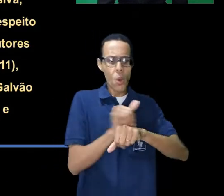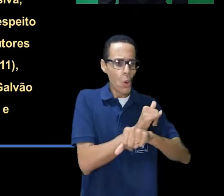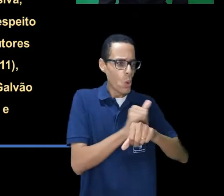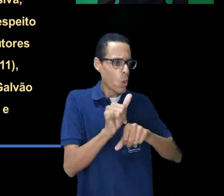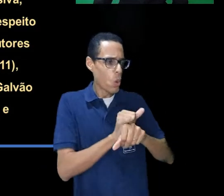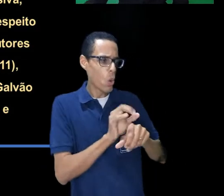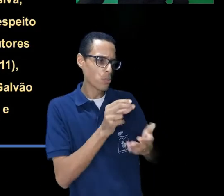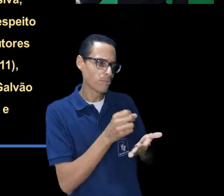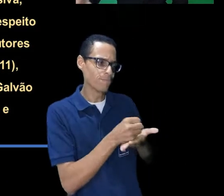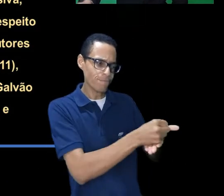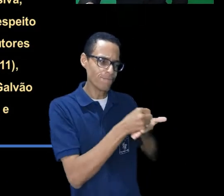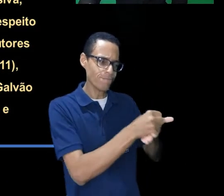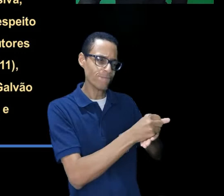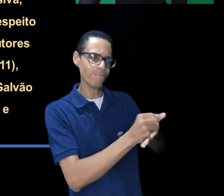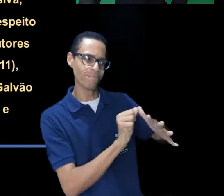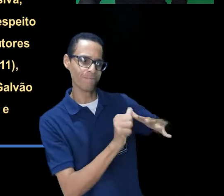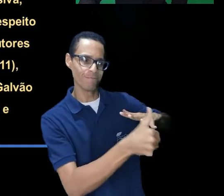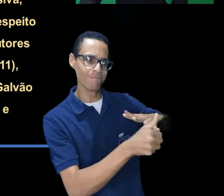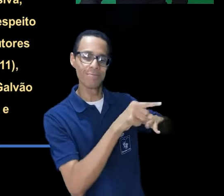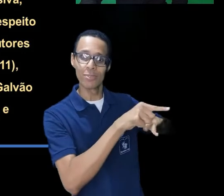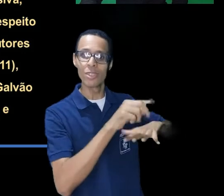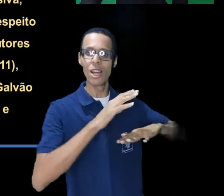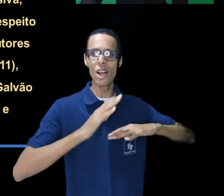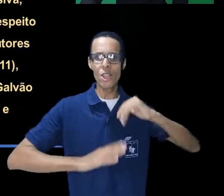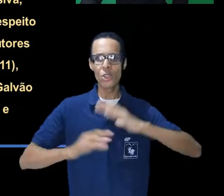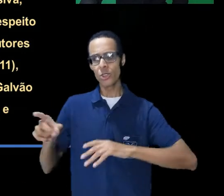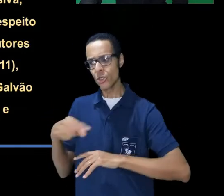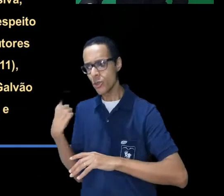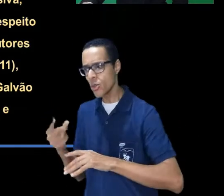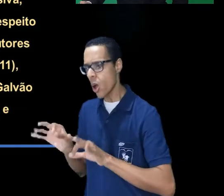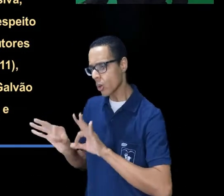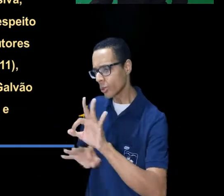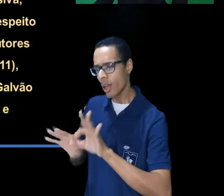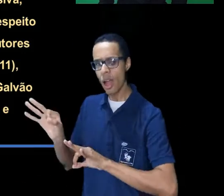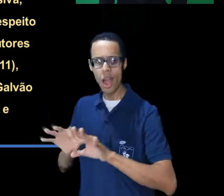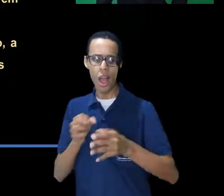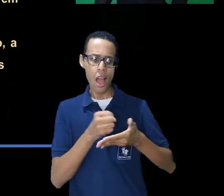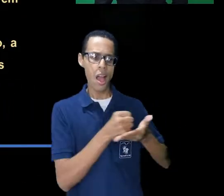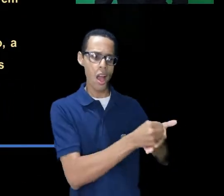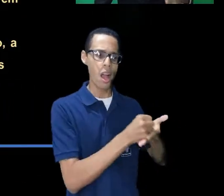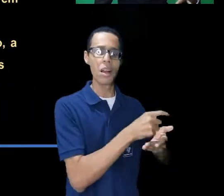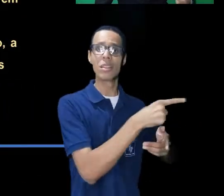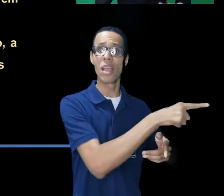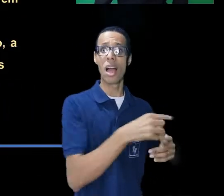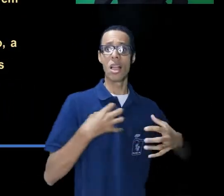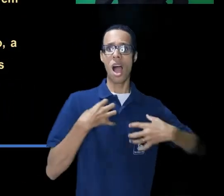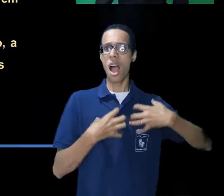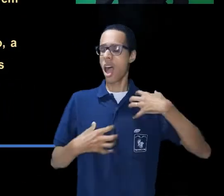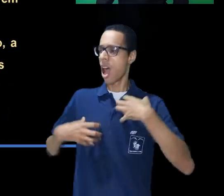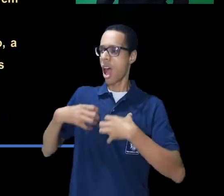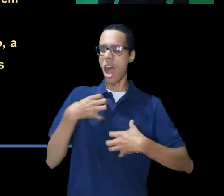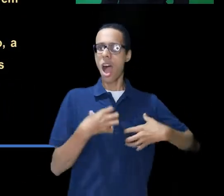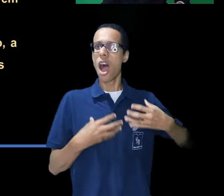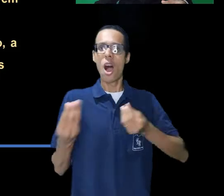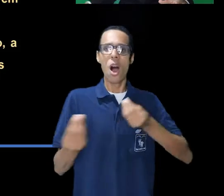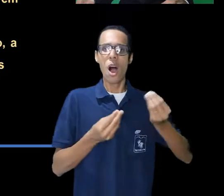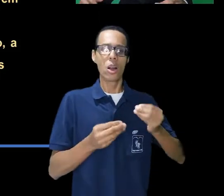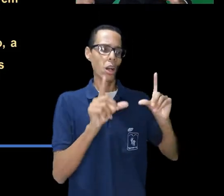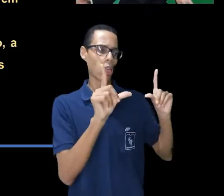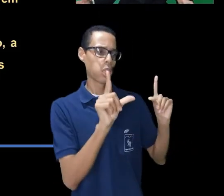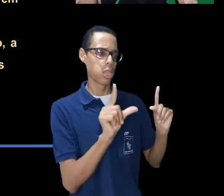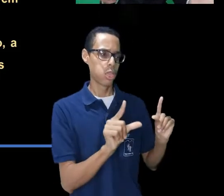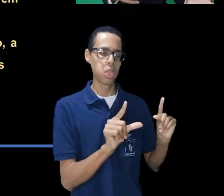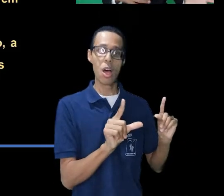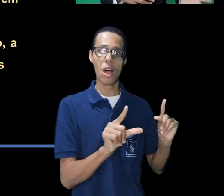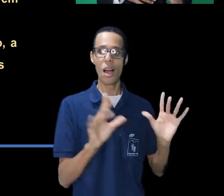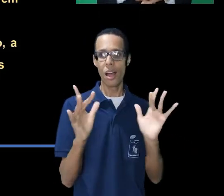2017 e Edivane Pedrolo e outros autores, 2021. Os objetivos é expor a